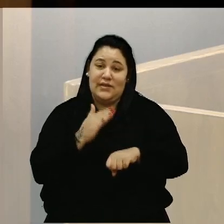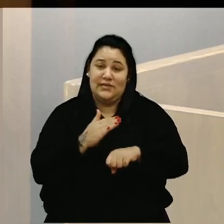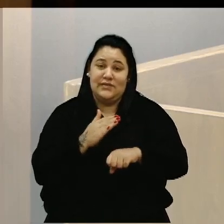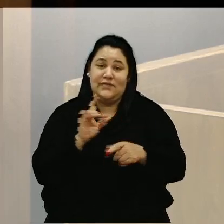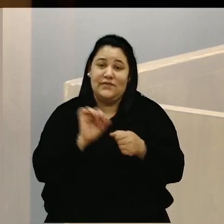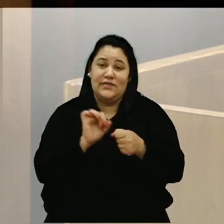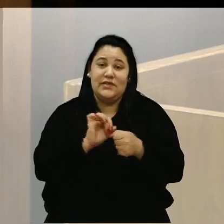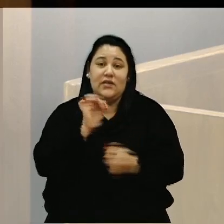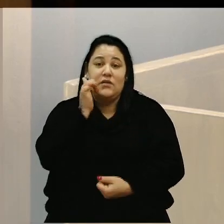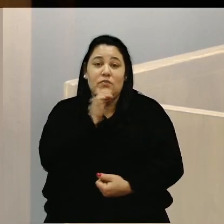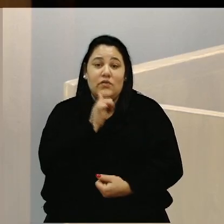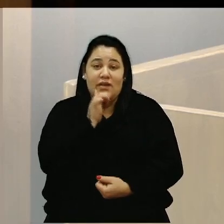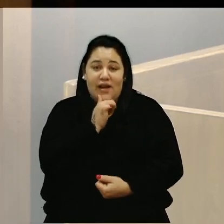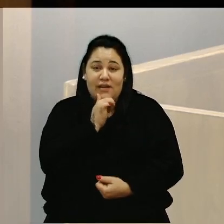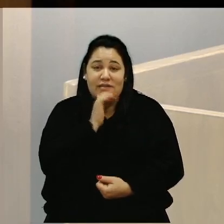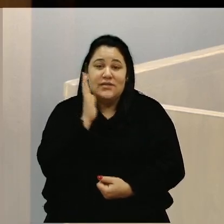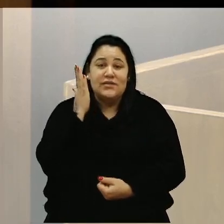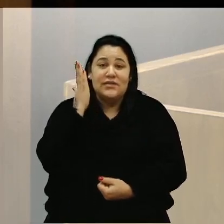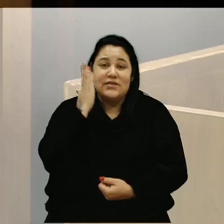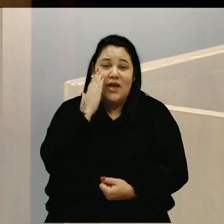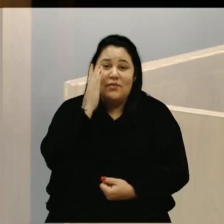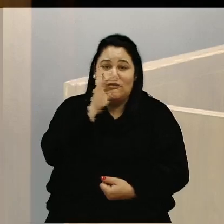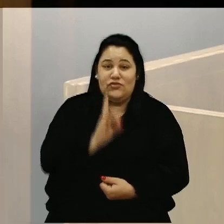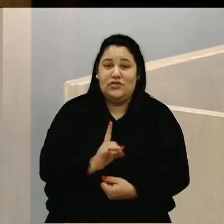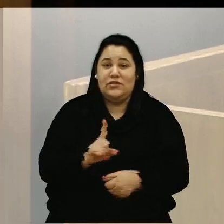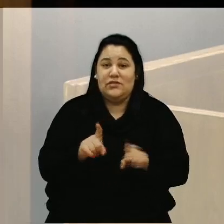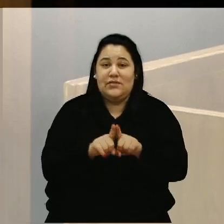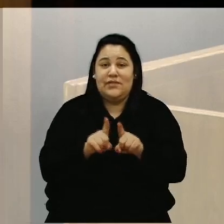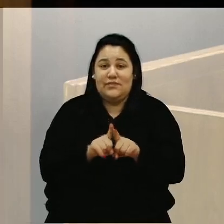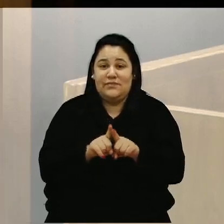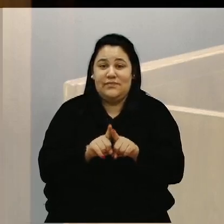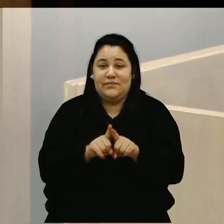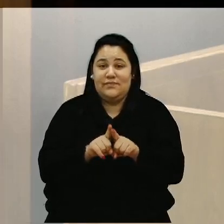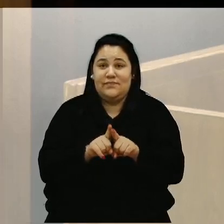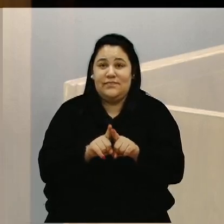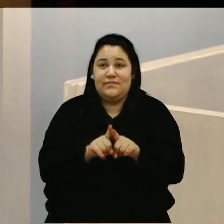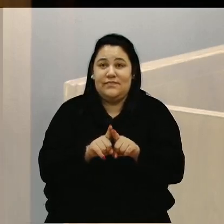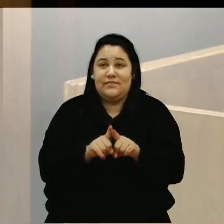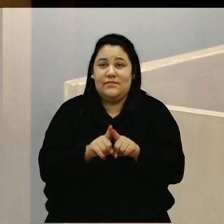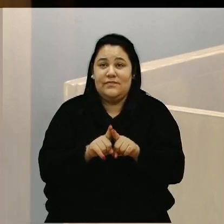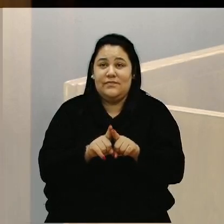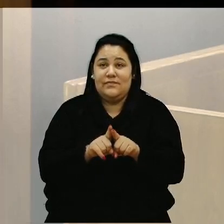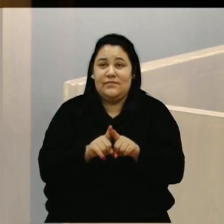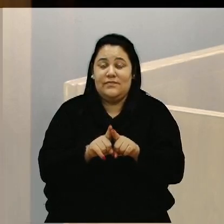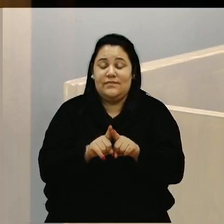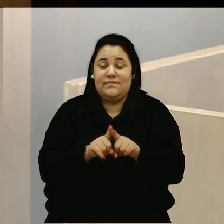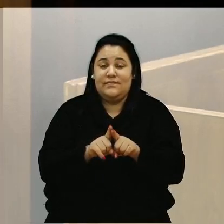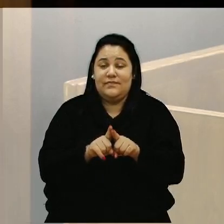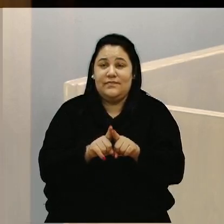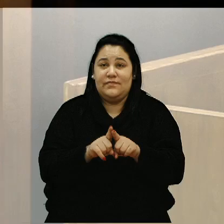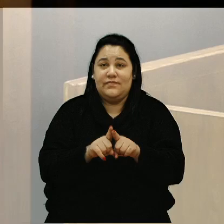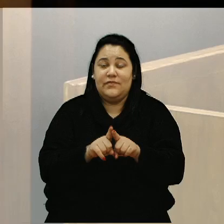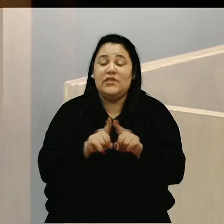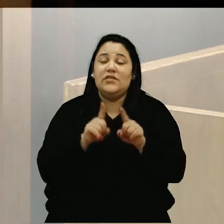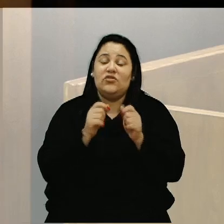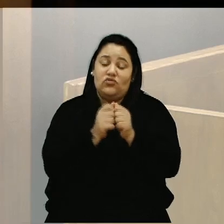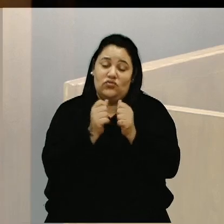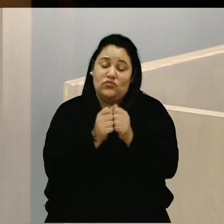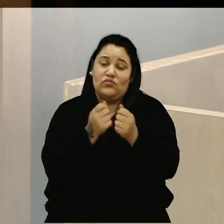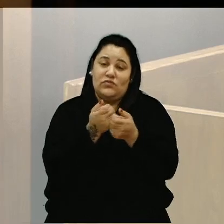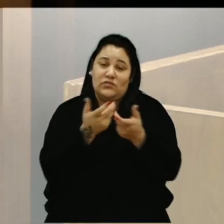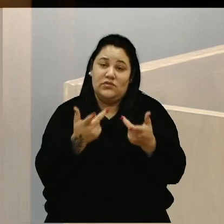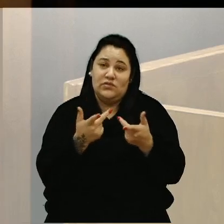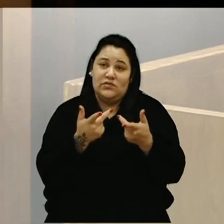estejam sabendo seus direitos e, através disso, então... Não, vou encerrar. E, através disso, então, elas busquem essa